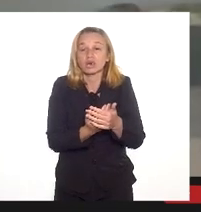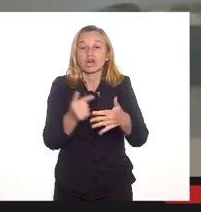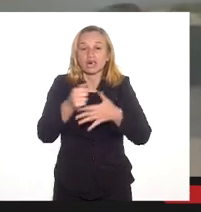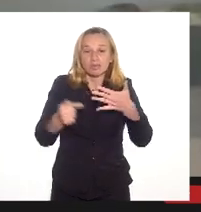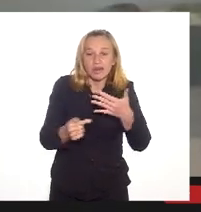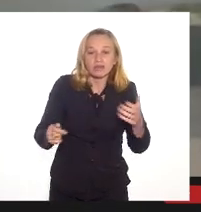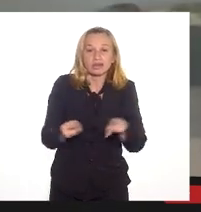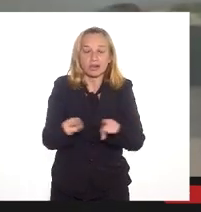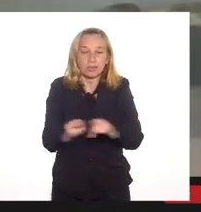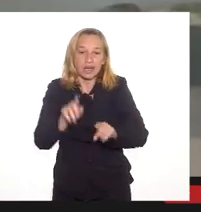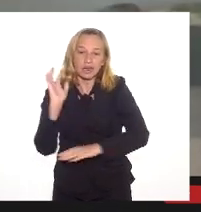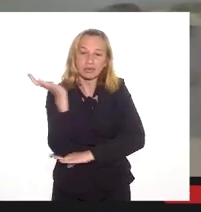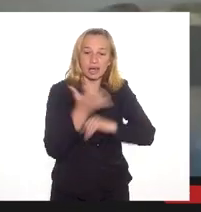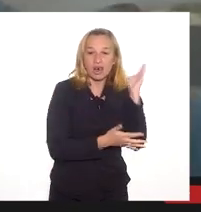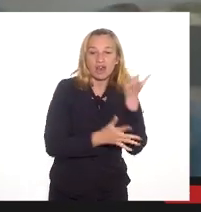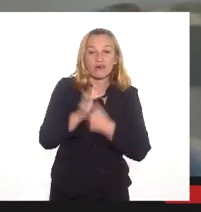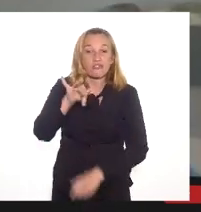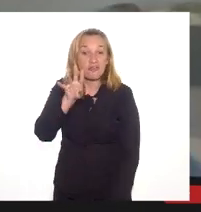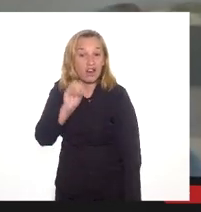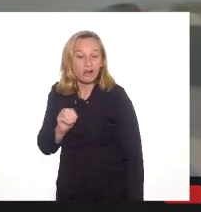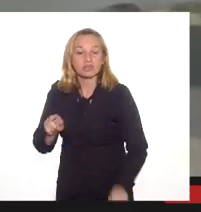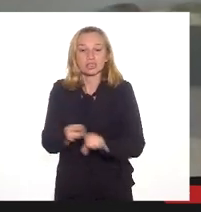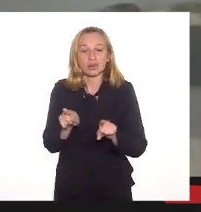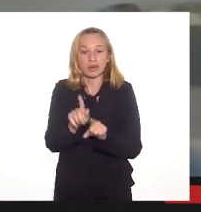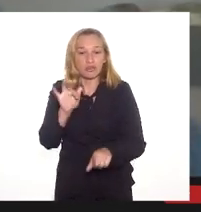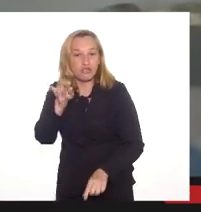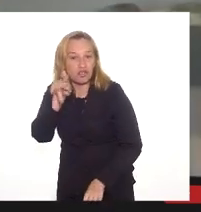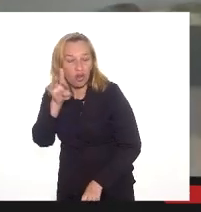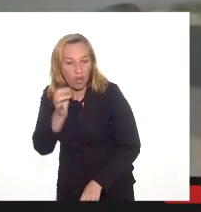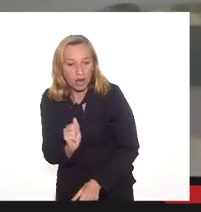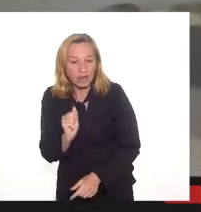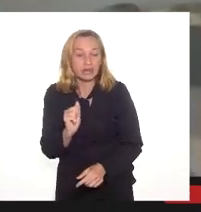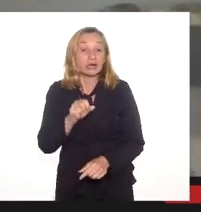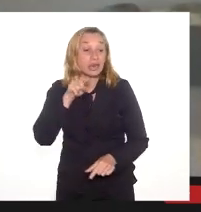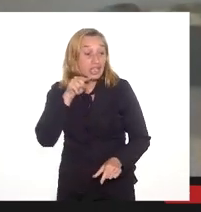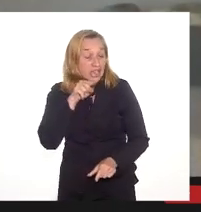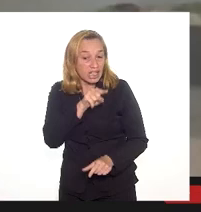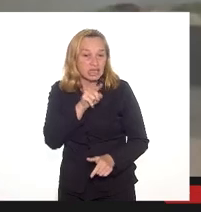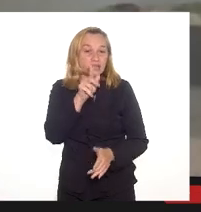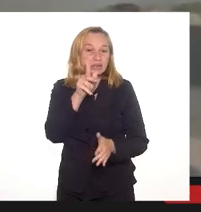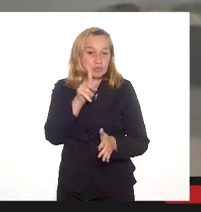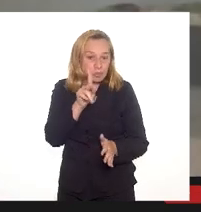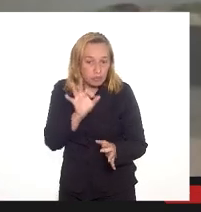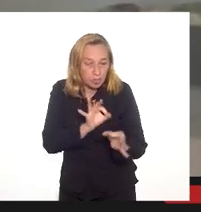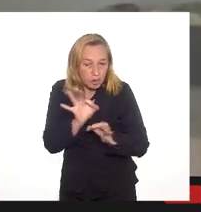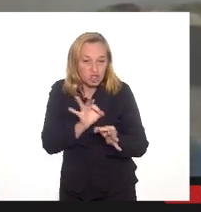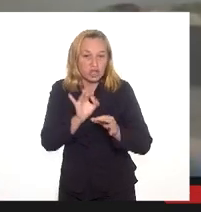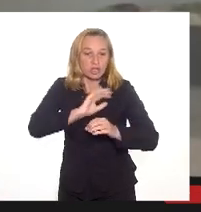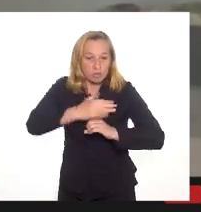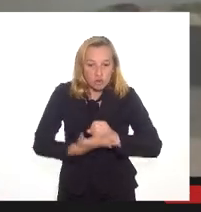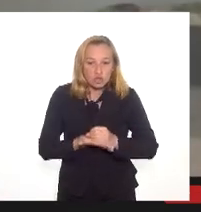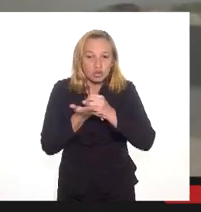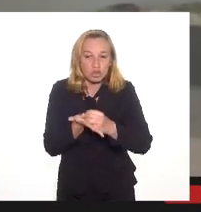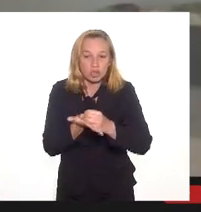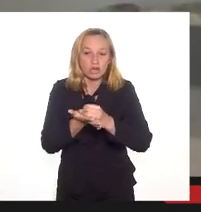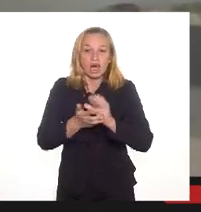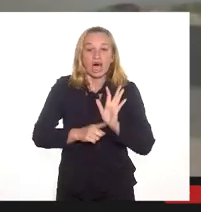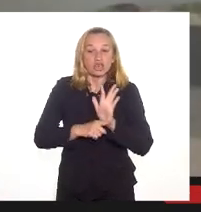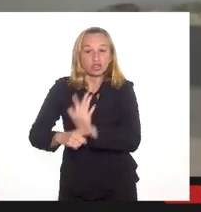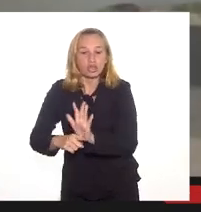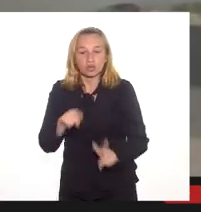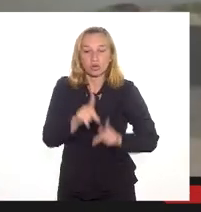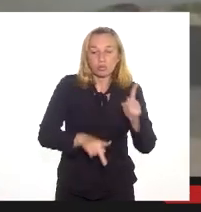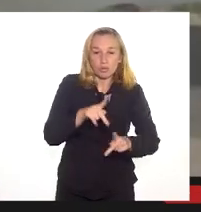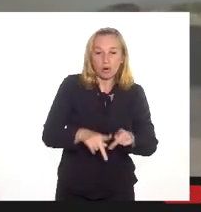ambientais de fauna e flora, que embasaram esse projeto para que esse projeto dê uma garantia de sustentabilidade, garantindo à população